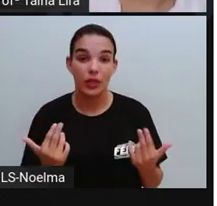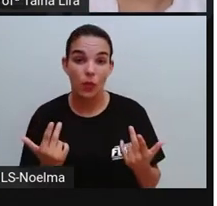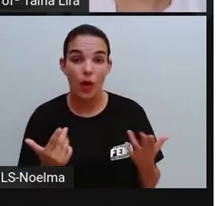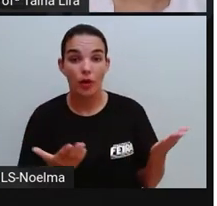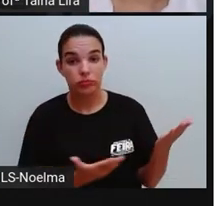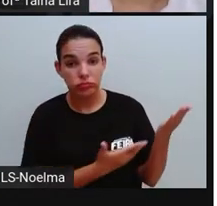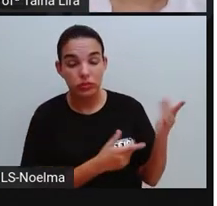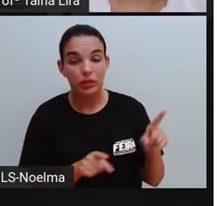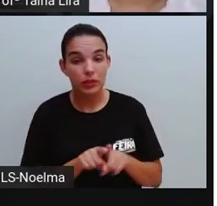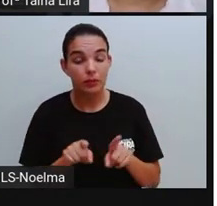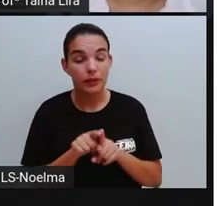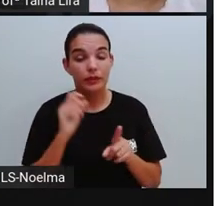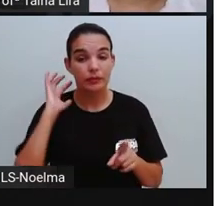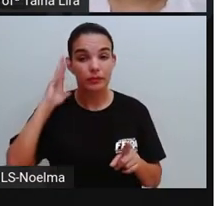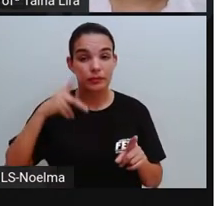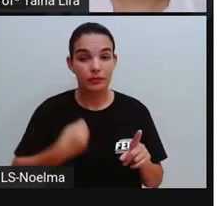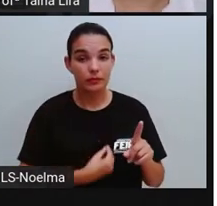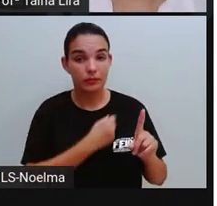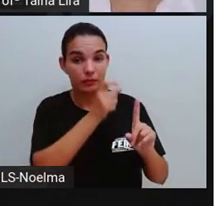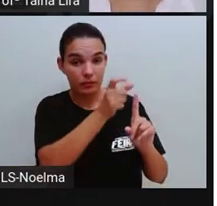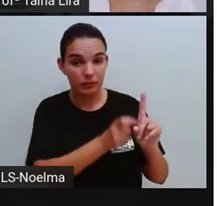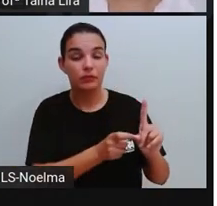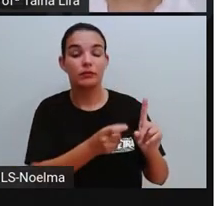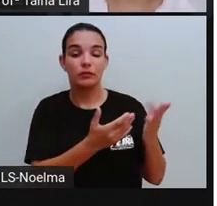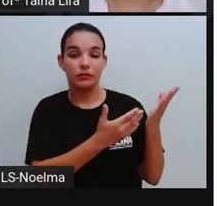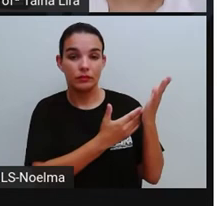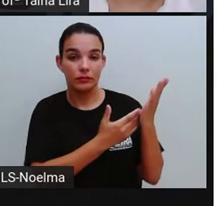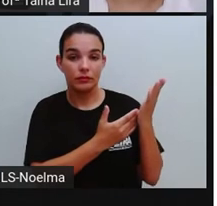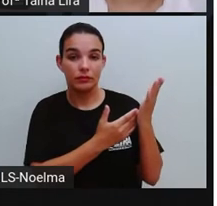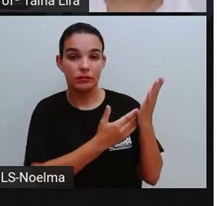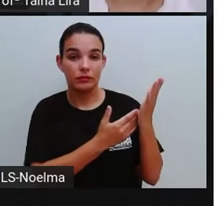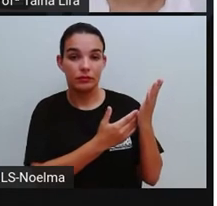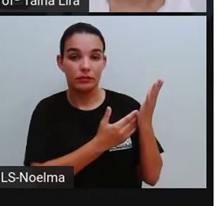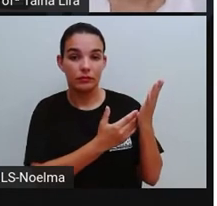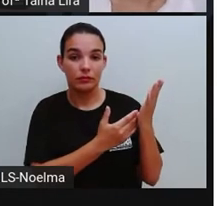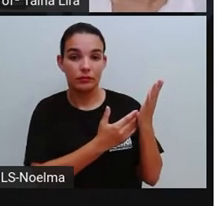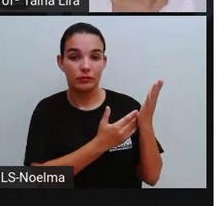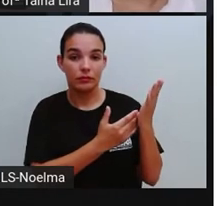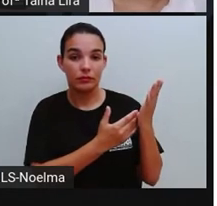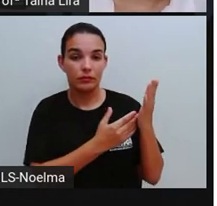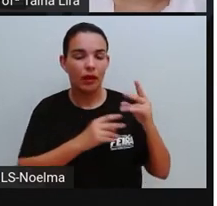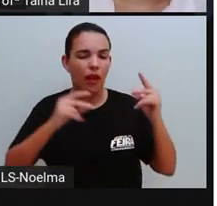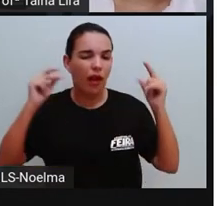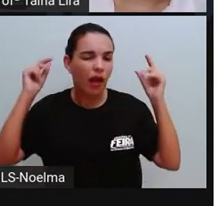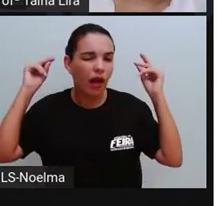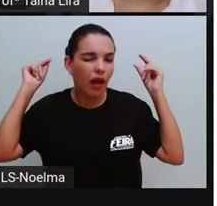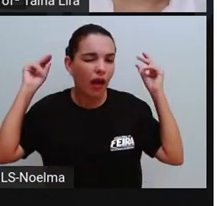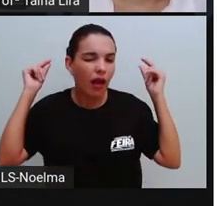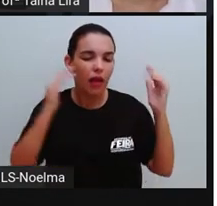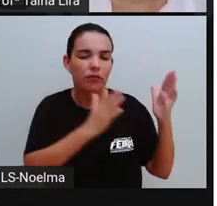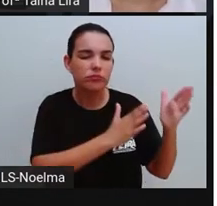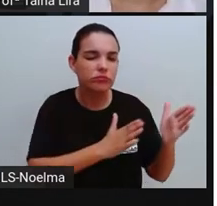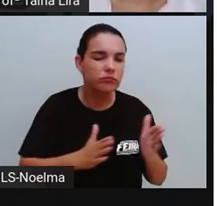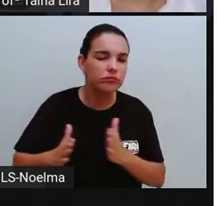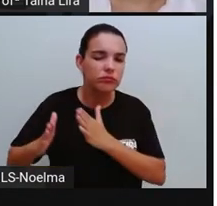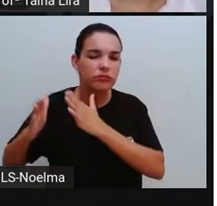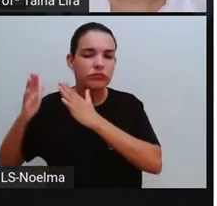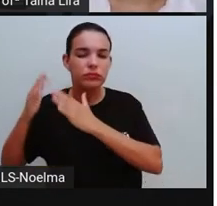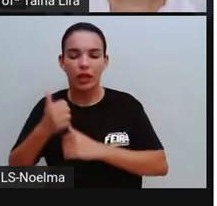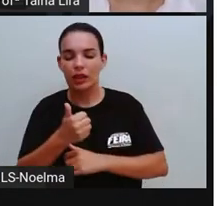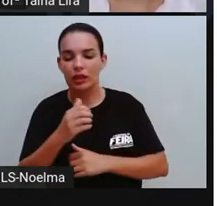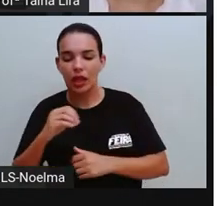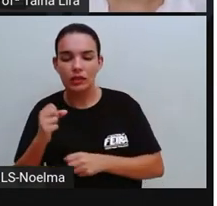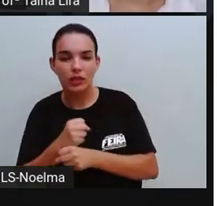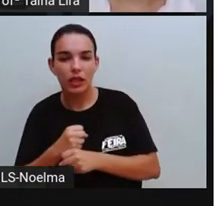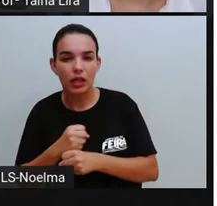nas biografias, então, são algumas expressões. Olha lá, desde então, naquela época, durante 10